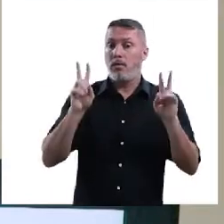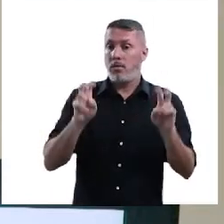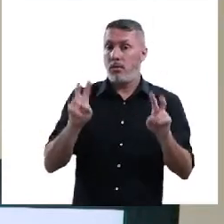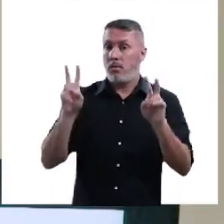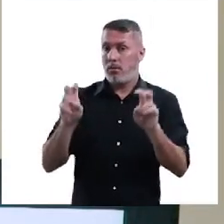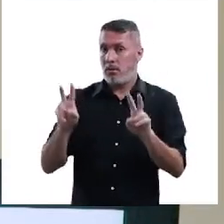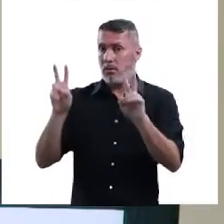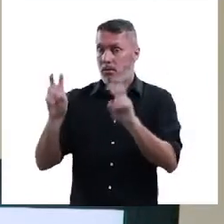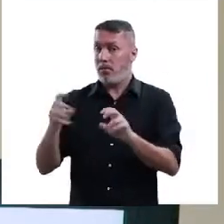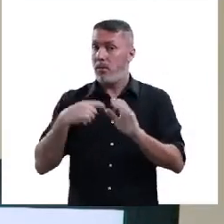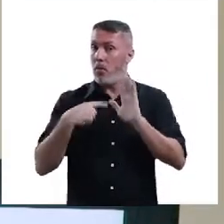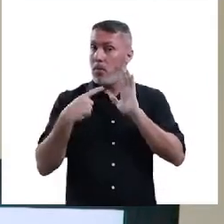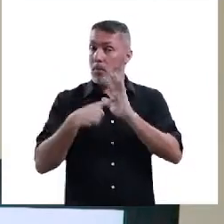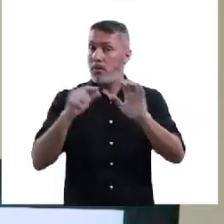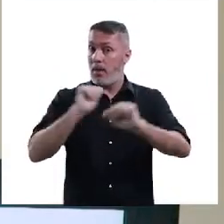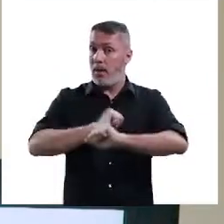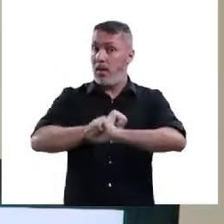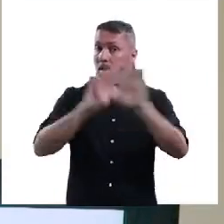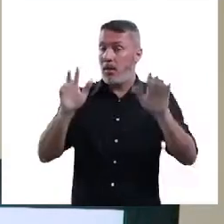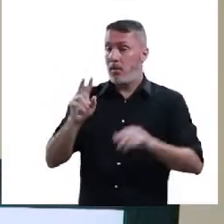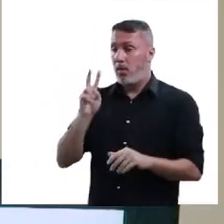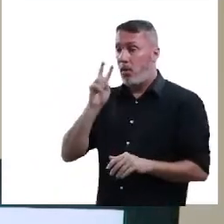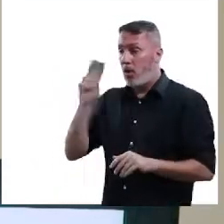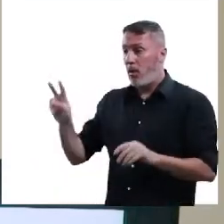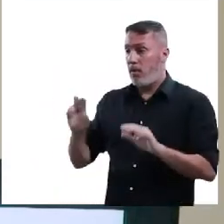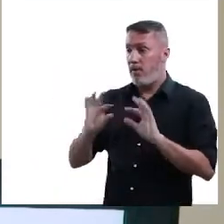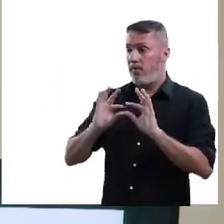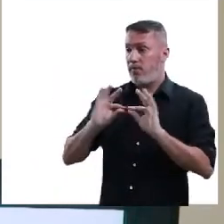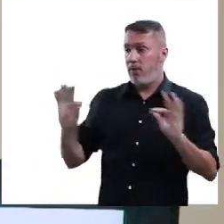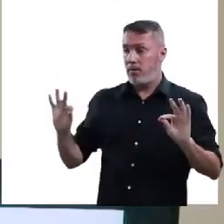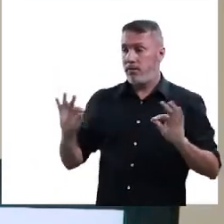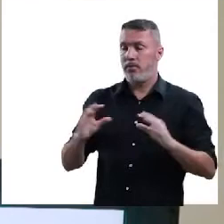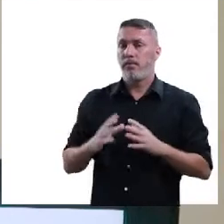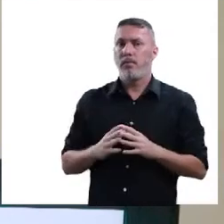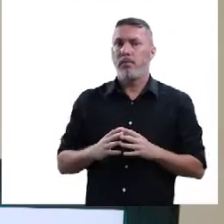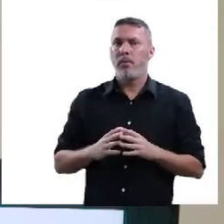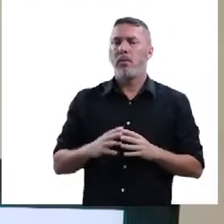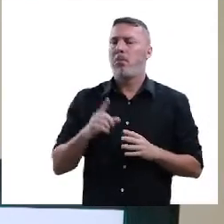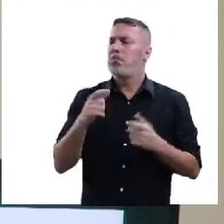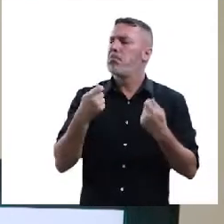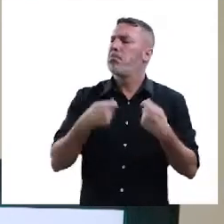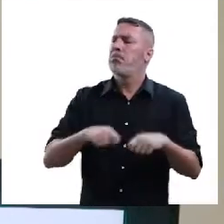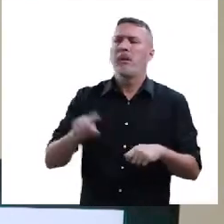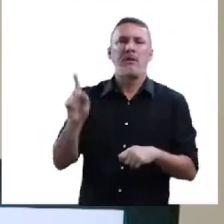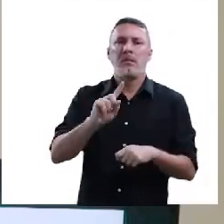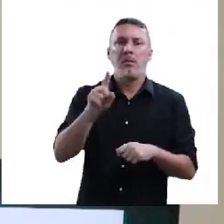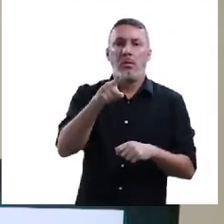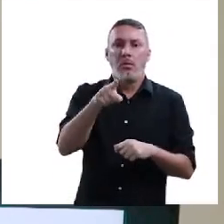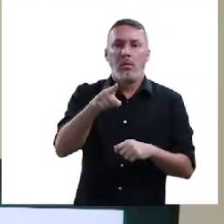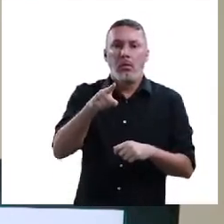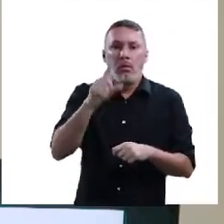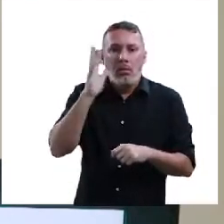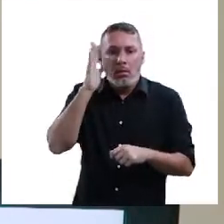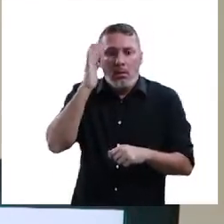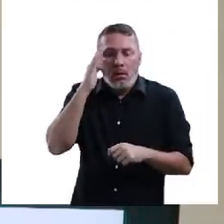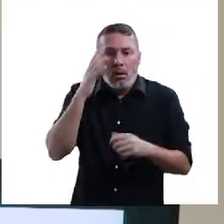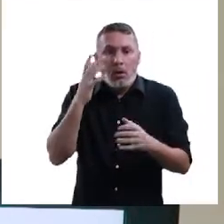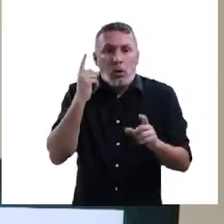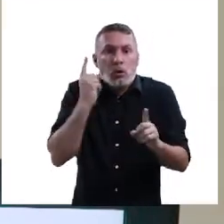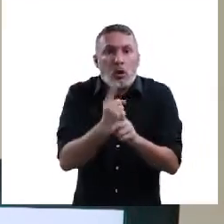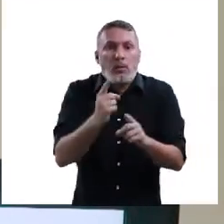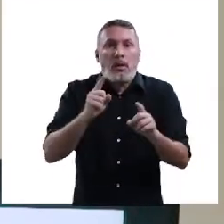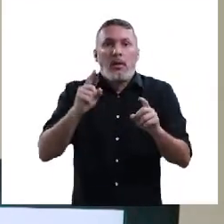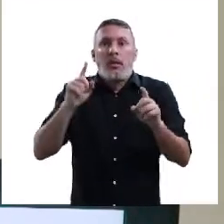alguns temas. Mas eu quero deixar bem claro com vocês essa frase. Não precisa adivinhar o tema da